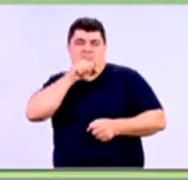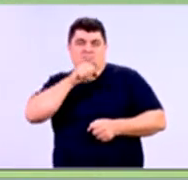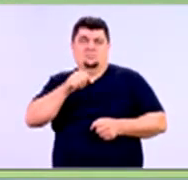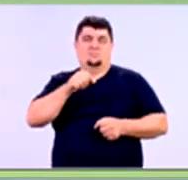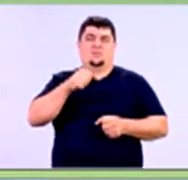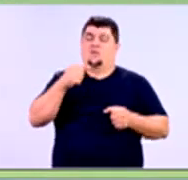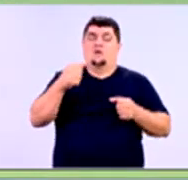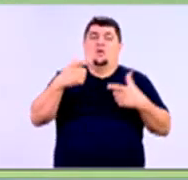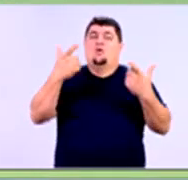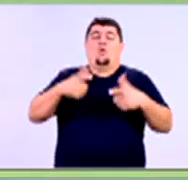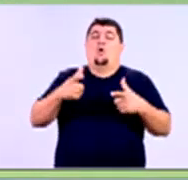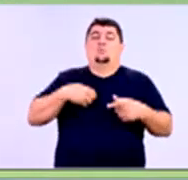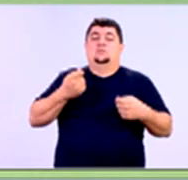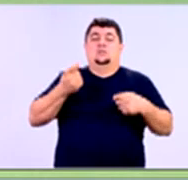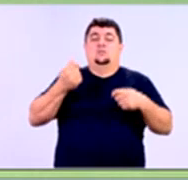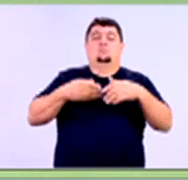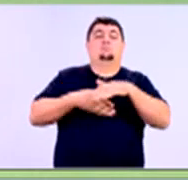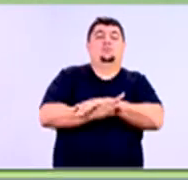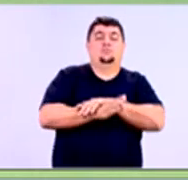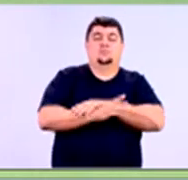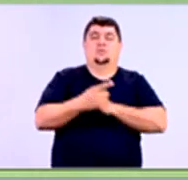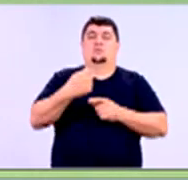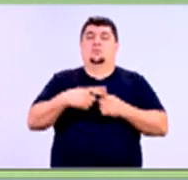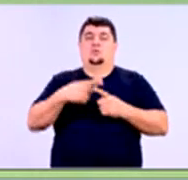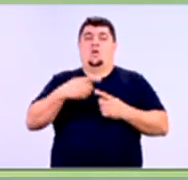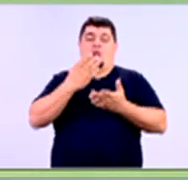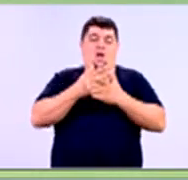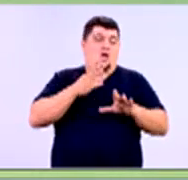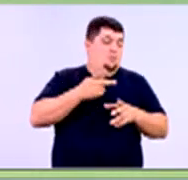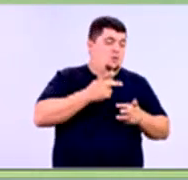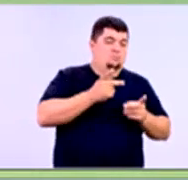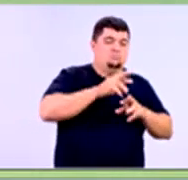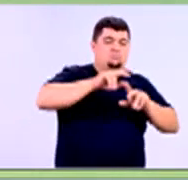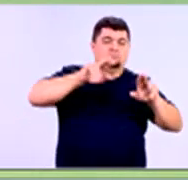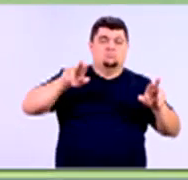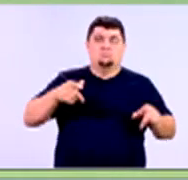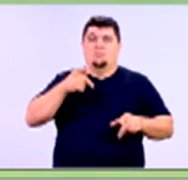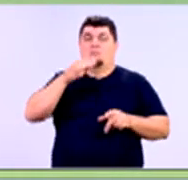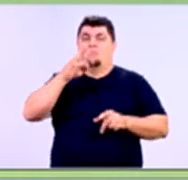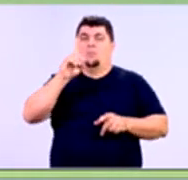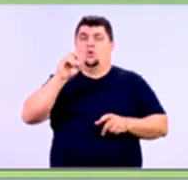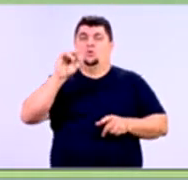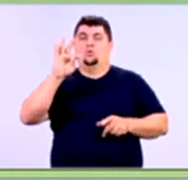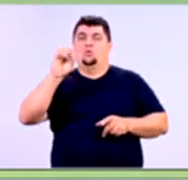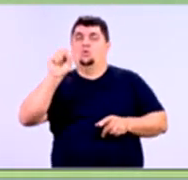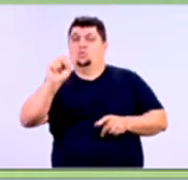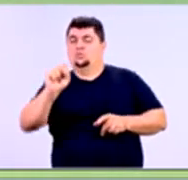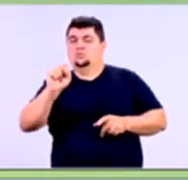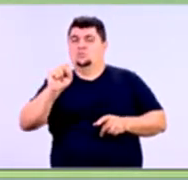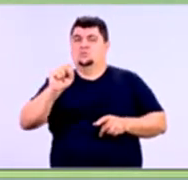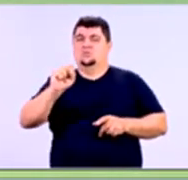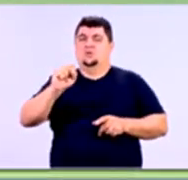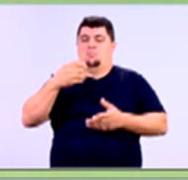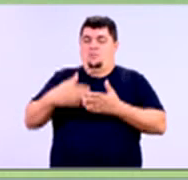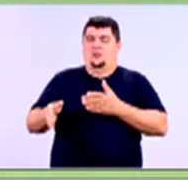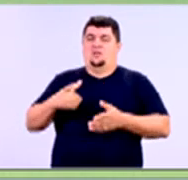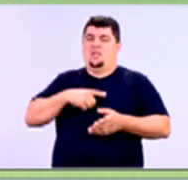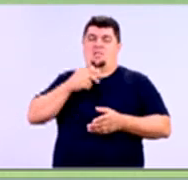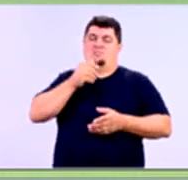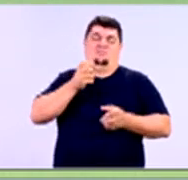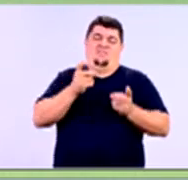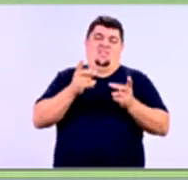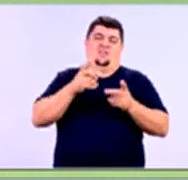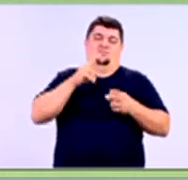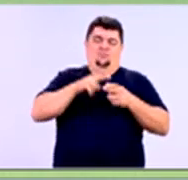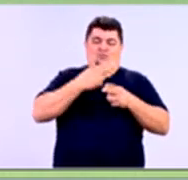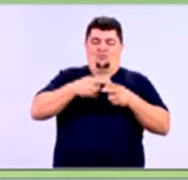em que momento eu tenho que investir mais para eu não ficar sem produtos e não lucrar? Por exemplo, se eu estou aí vendendo chocolates, se eu estou em